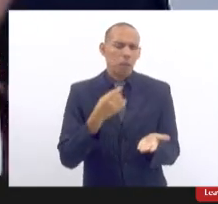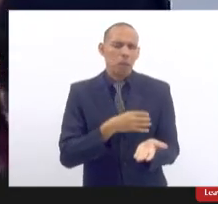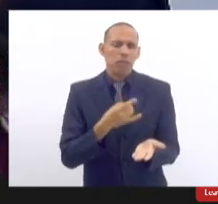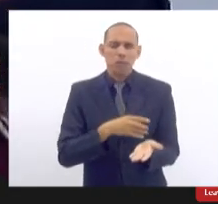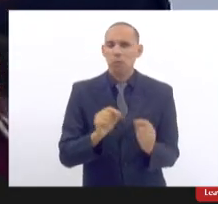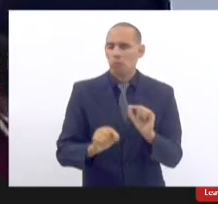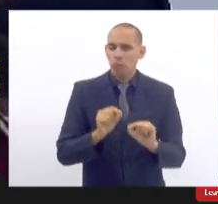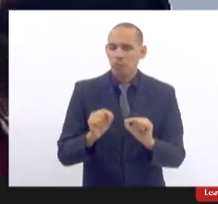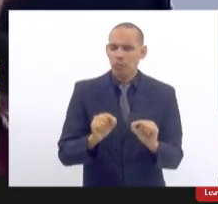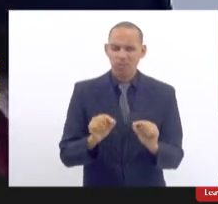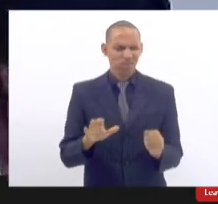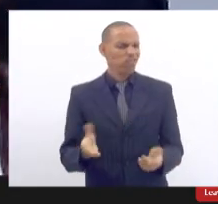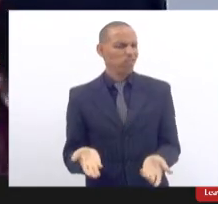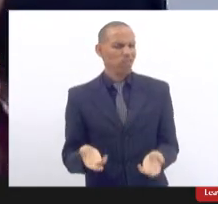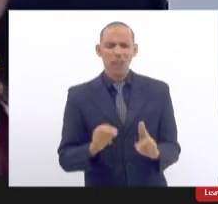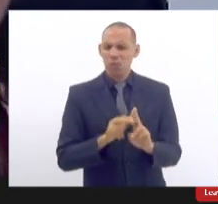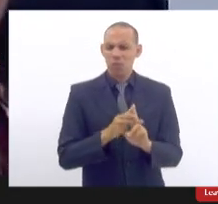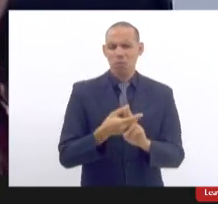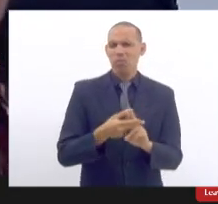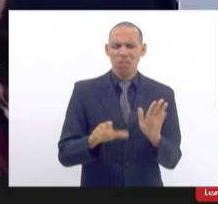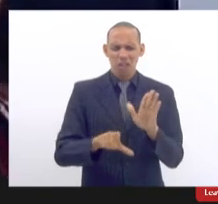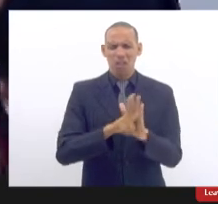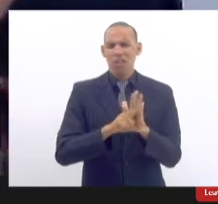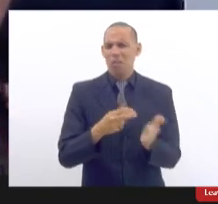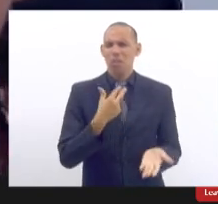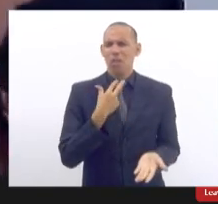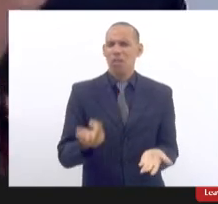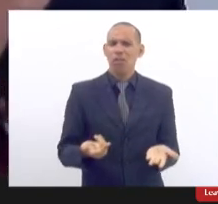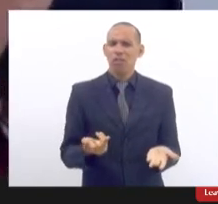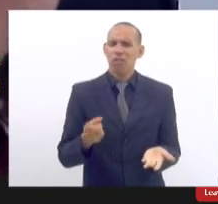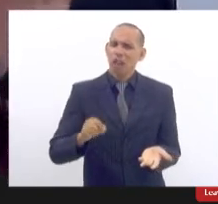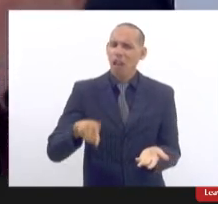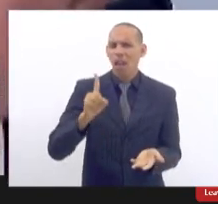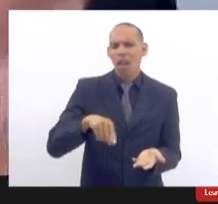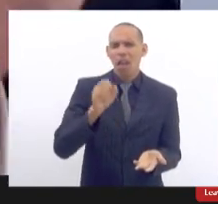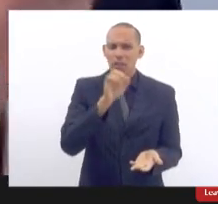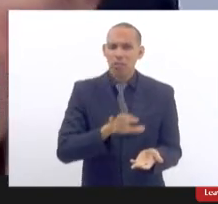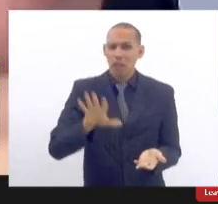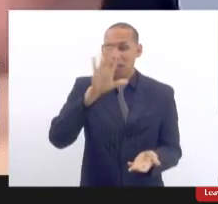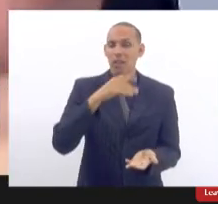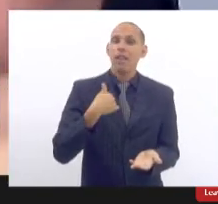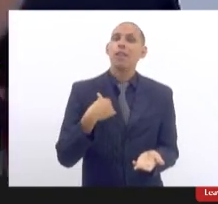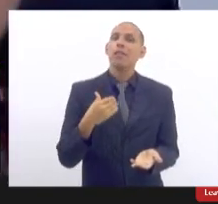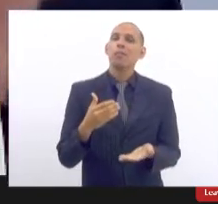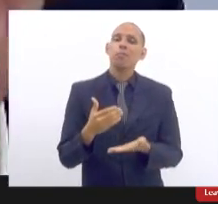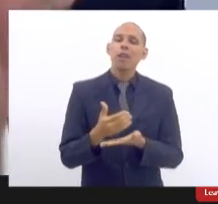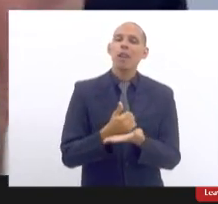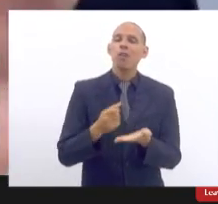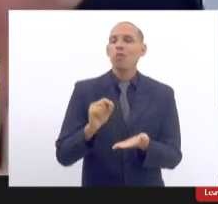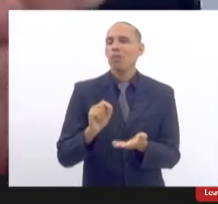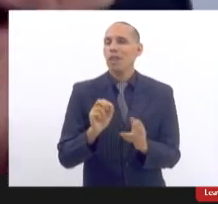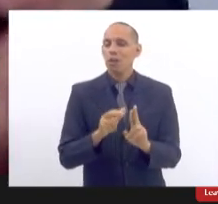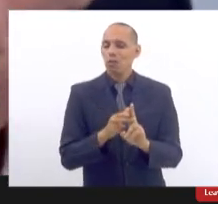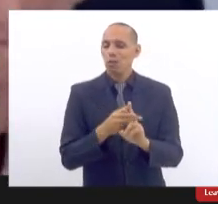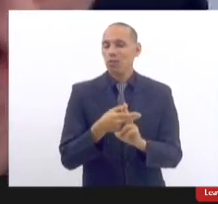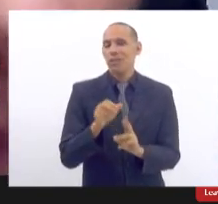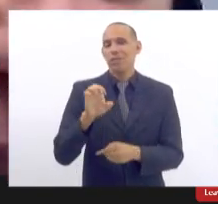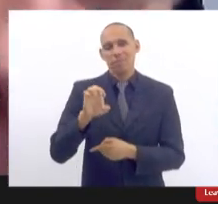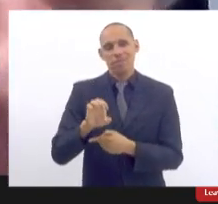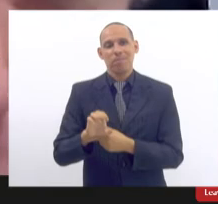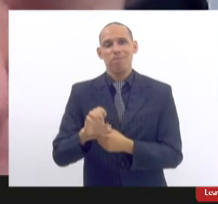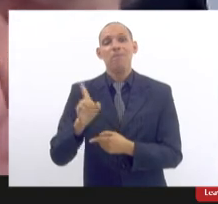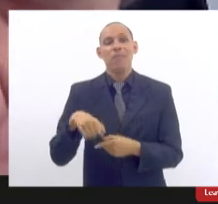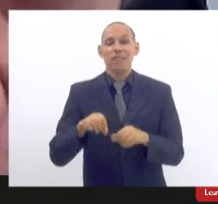dissesse não, mas SUS você não pode legislar sobre o SUS o SUS é nacional aí eu peguei o SUS a parte estadual porque é um